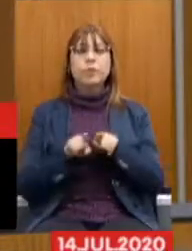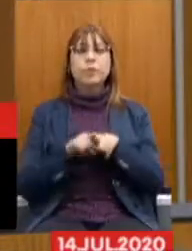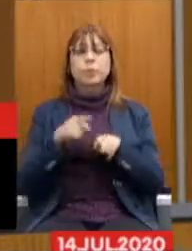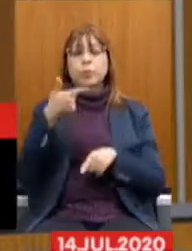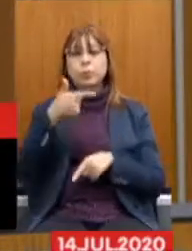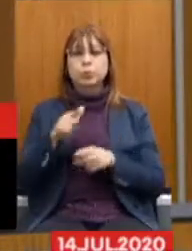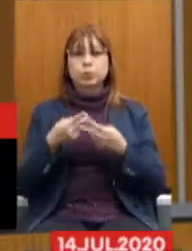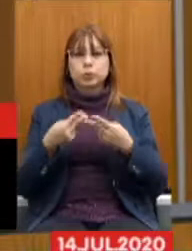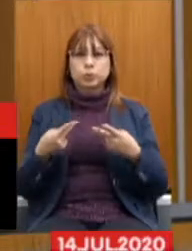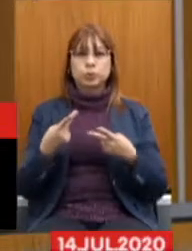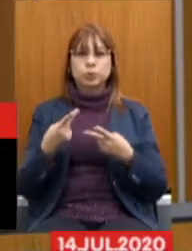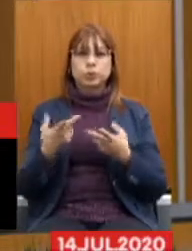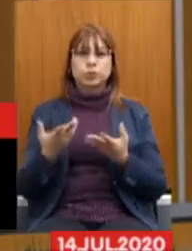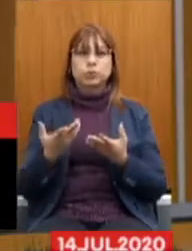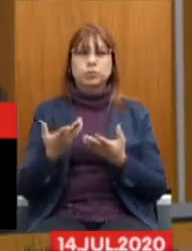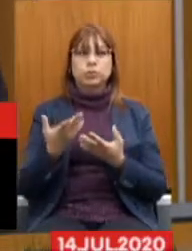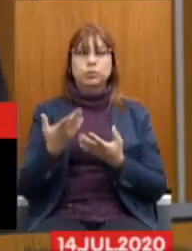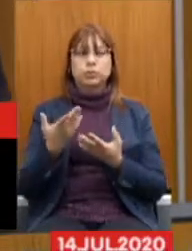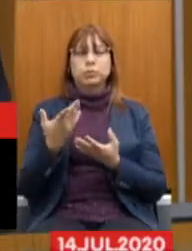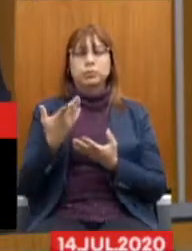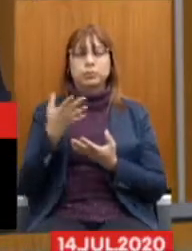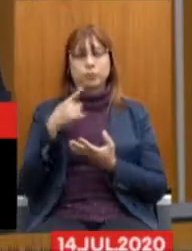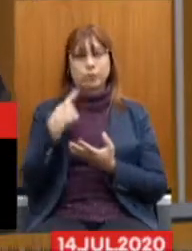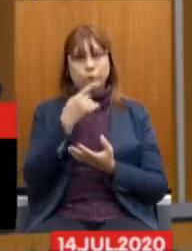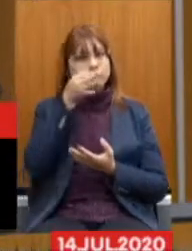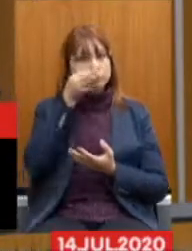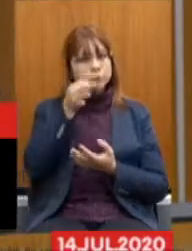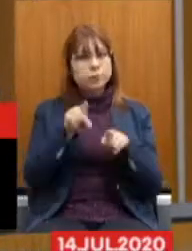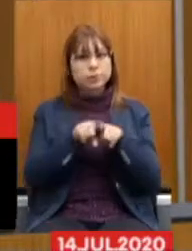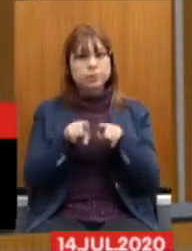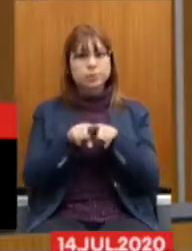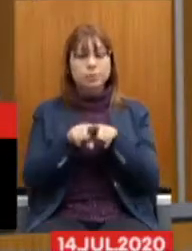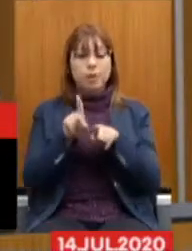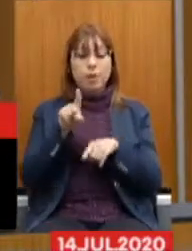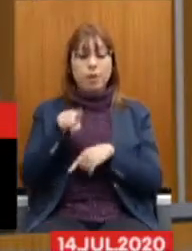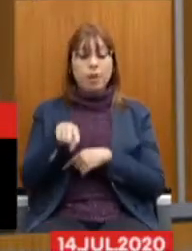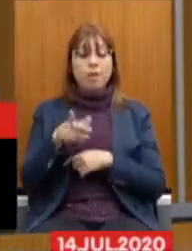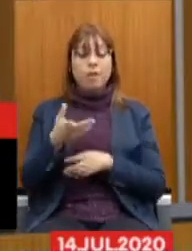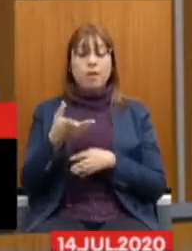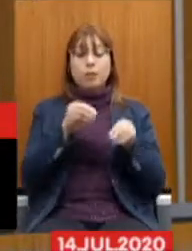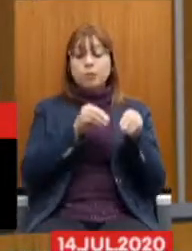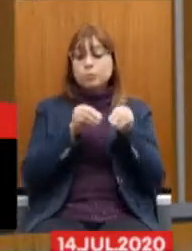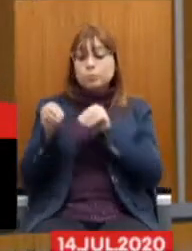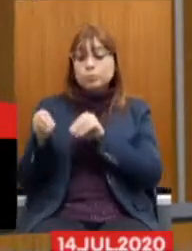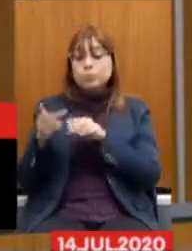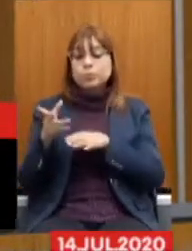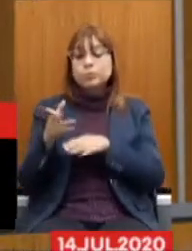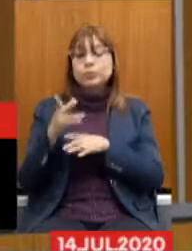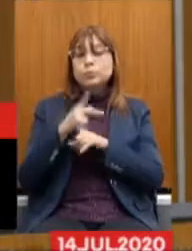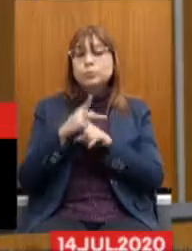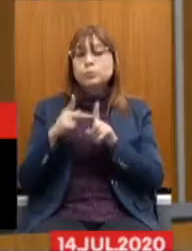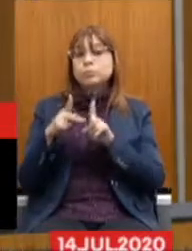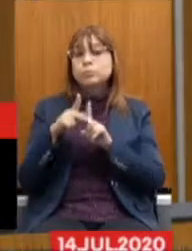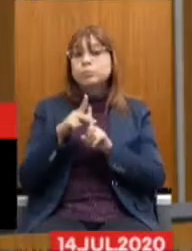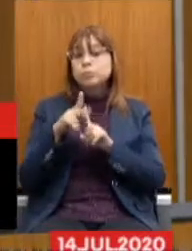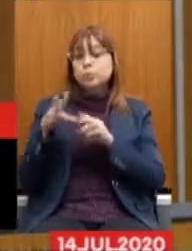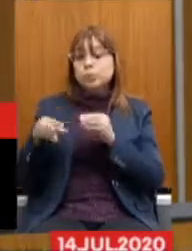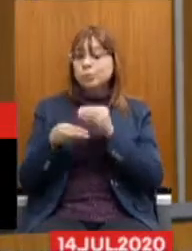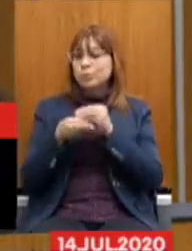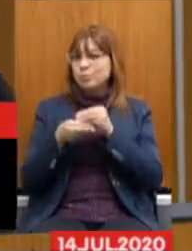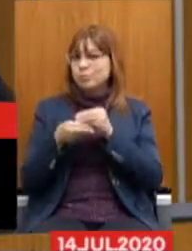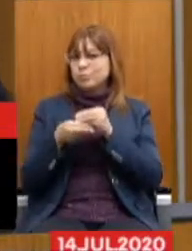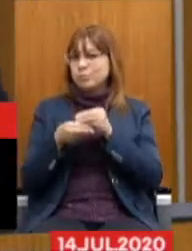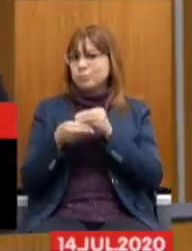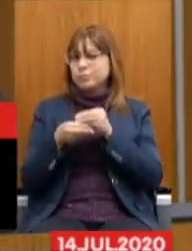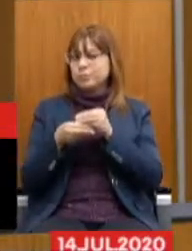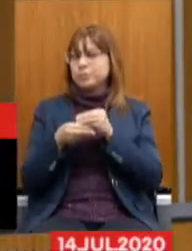que nos chama bastante atenção, é a questão da migração para a previdência complementar, haja